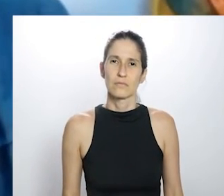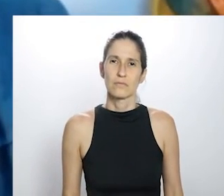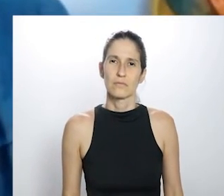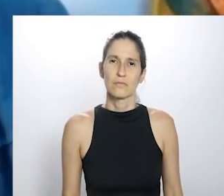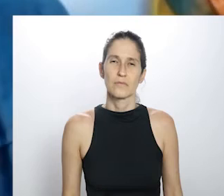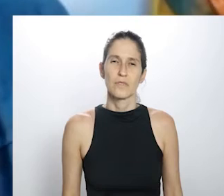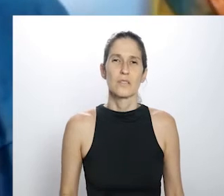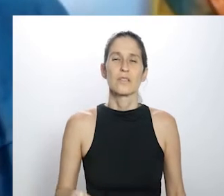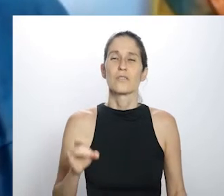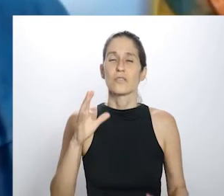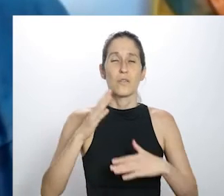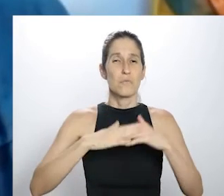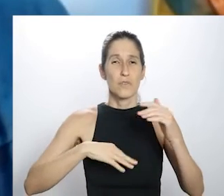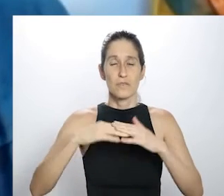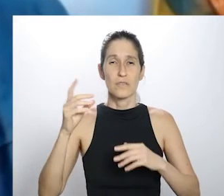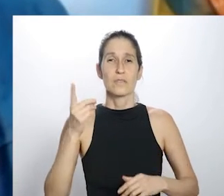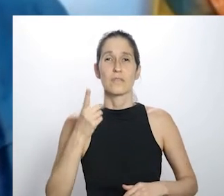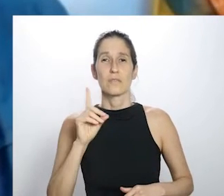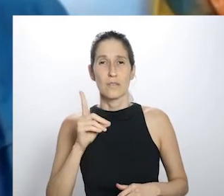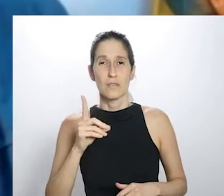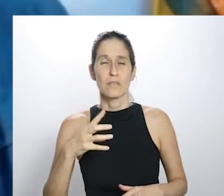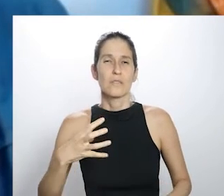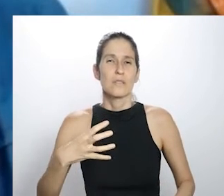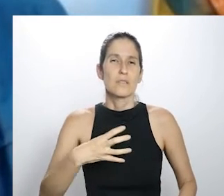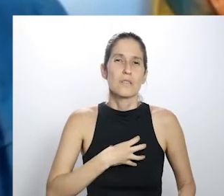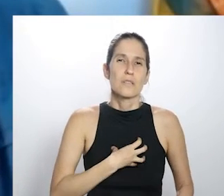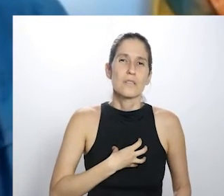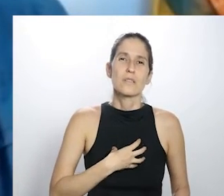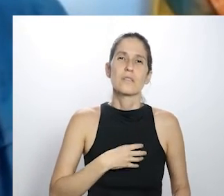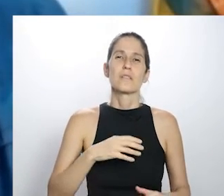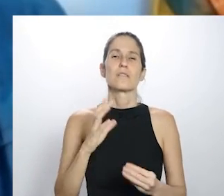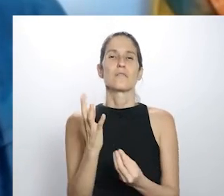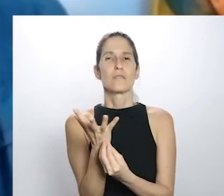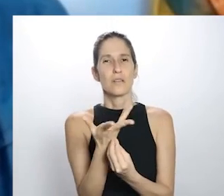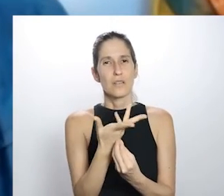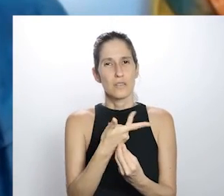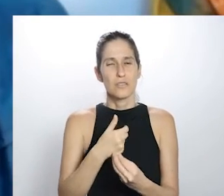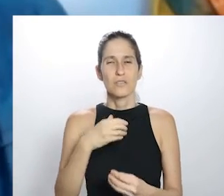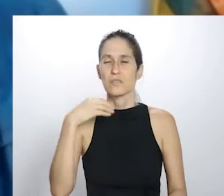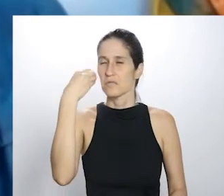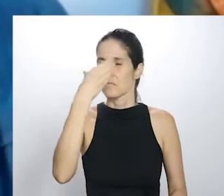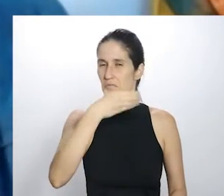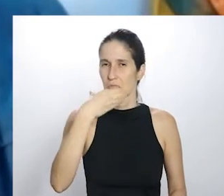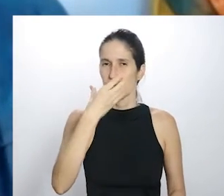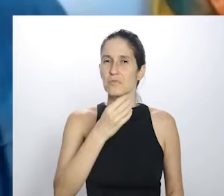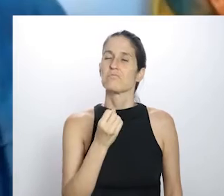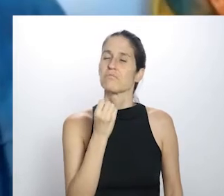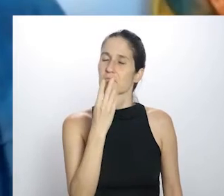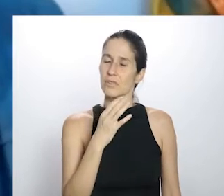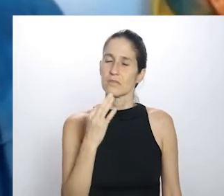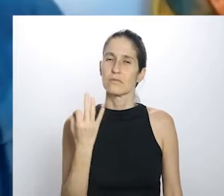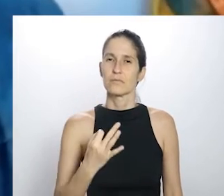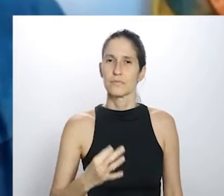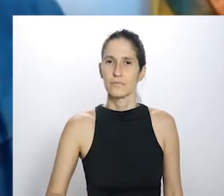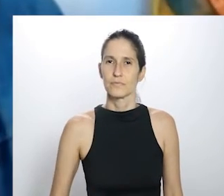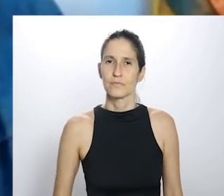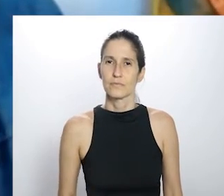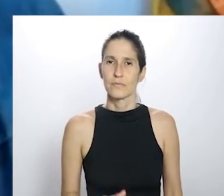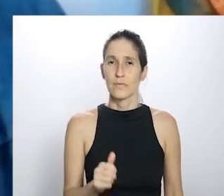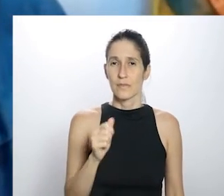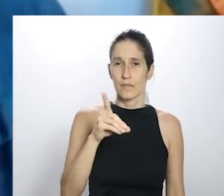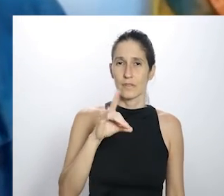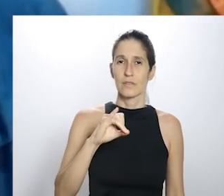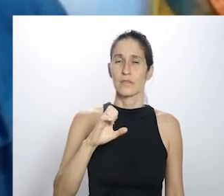somente do ofício de engenheiro de áudio, mas da sensibilidade como artista também, como músico. Que